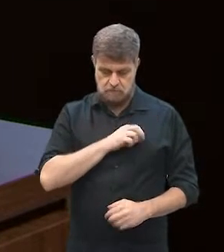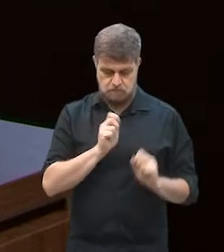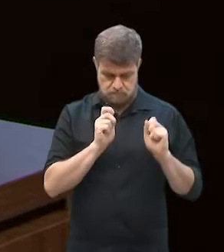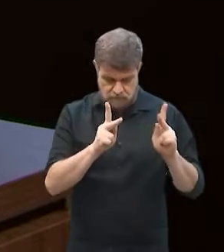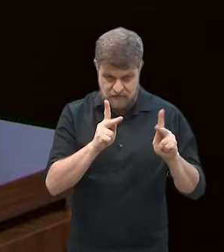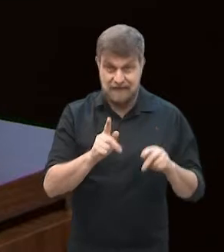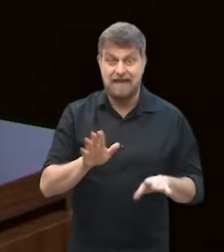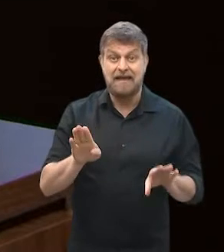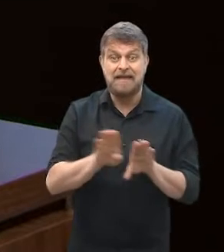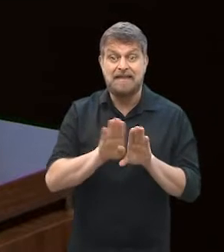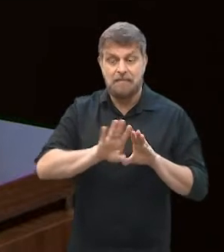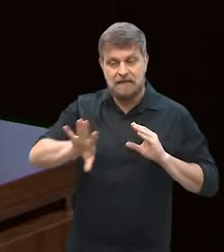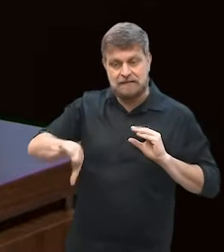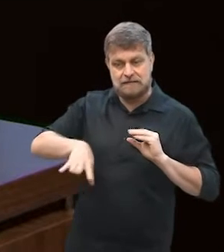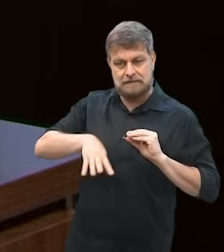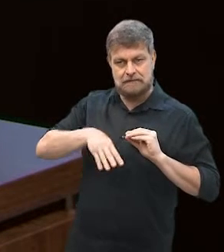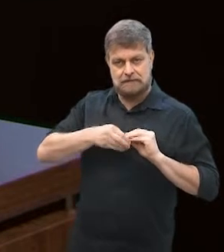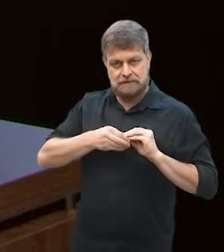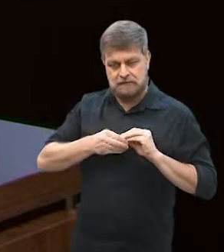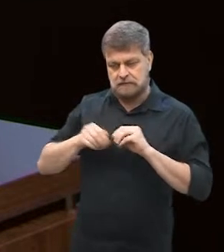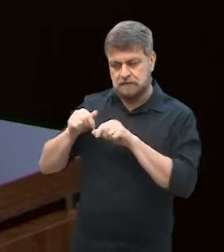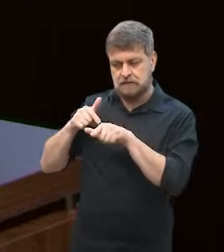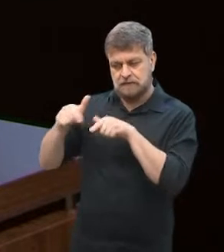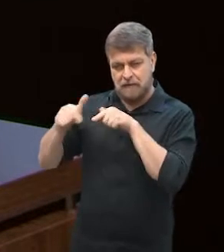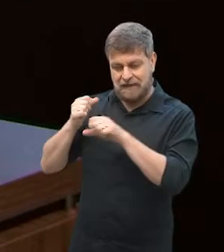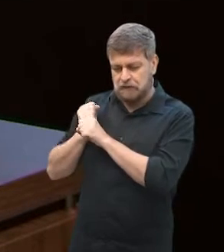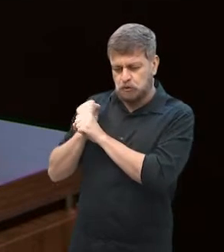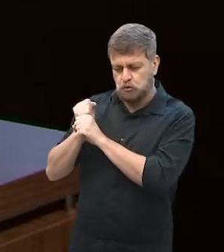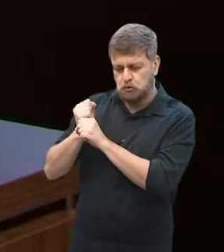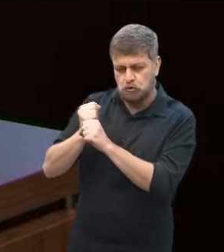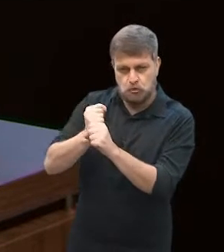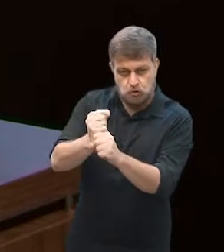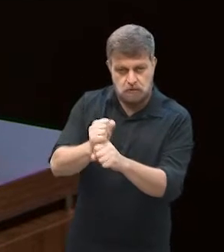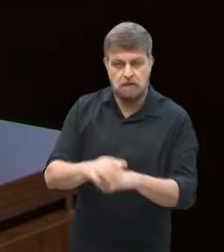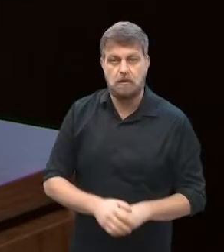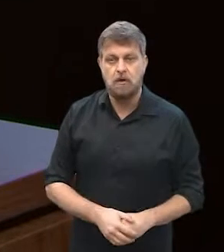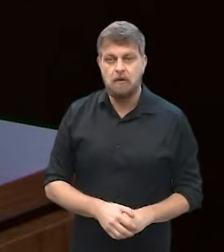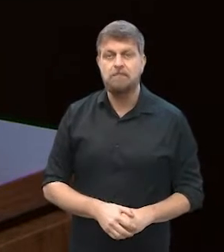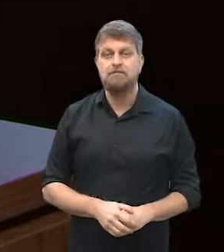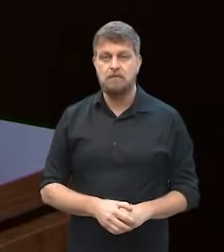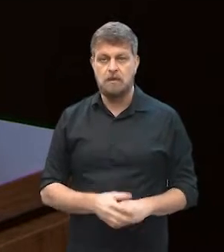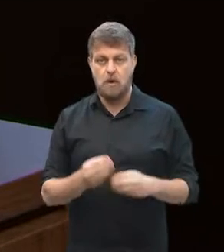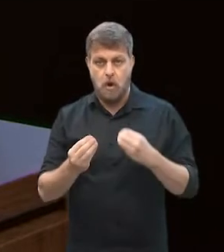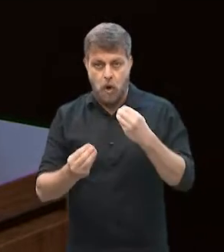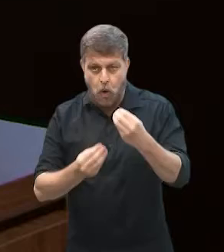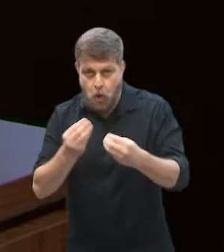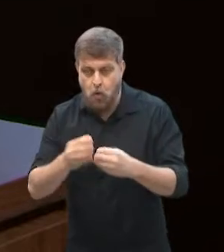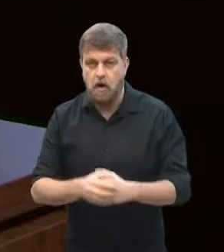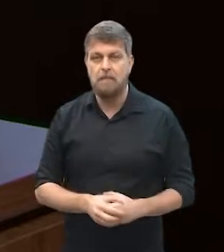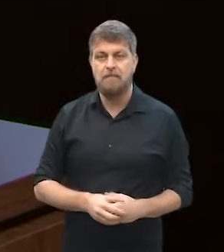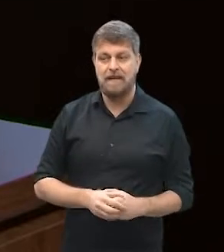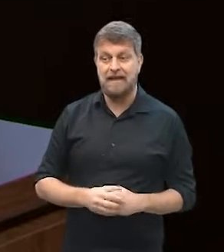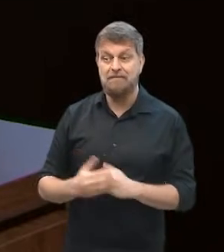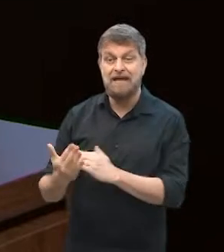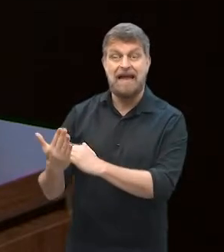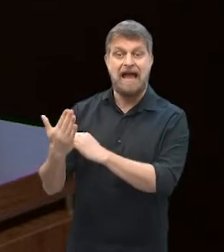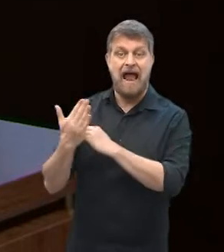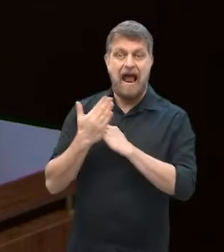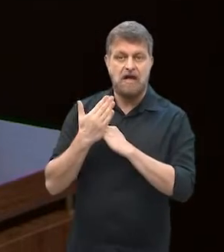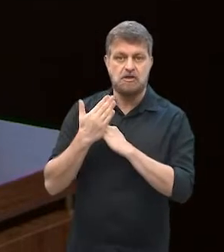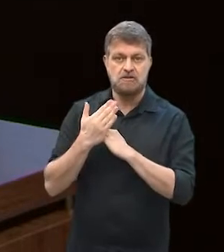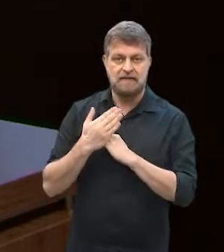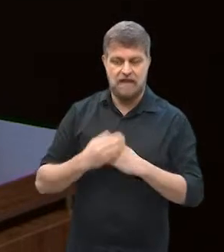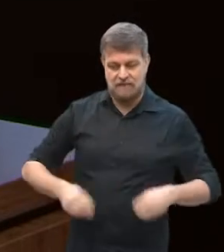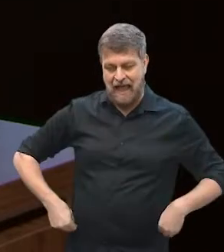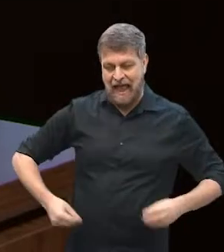e eu tinha um adicional que eu já trabalhava há muitos anos com ele, que ele era revertido em algumas contas que